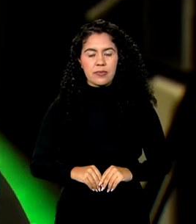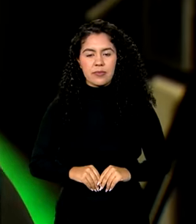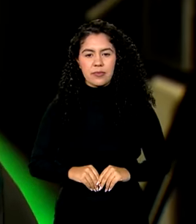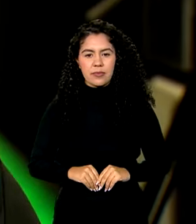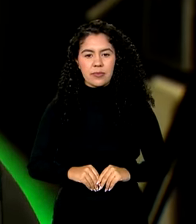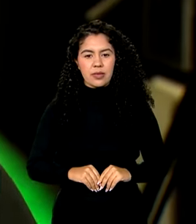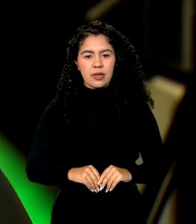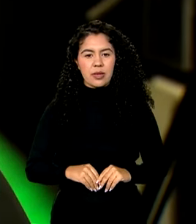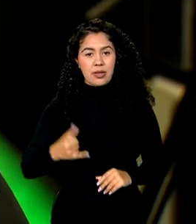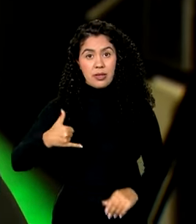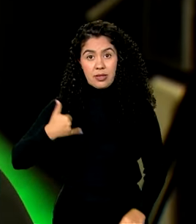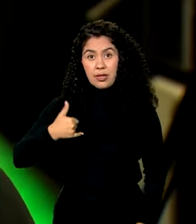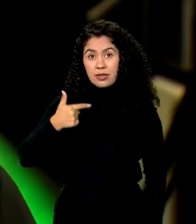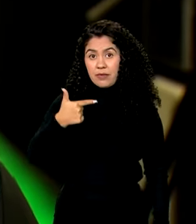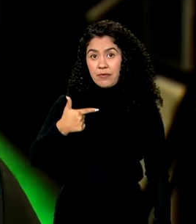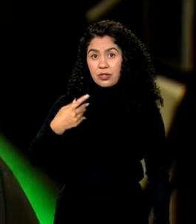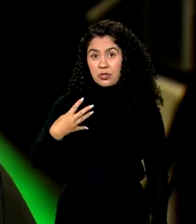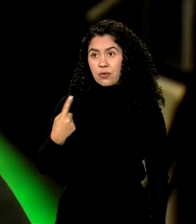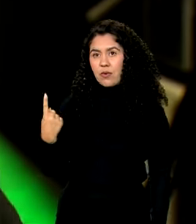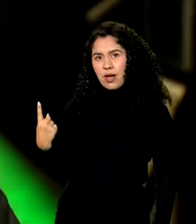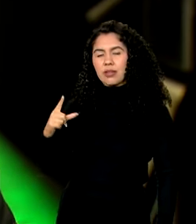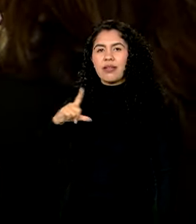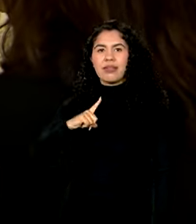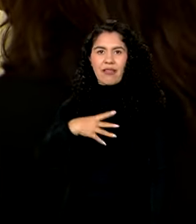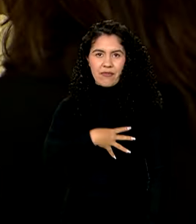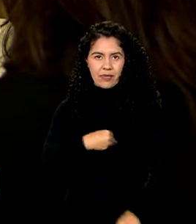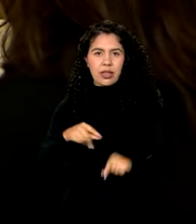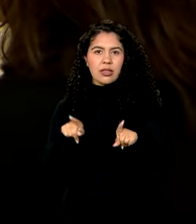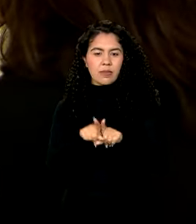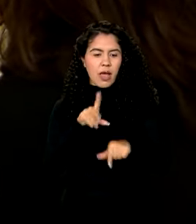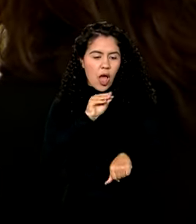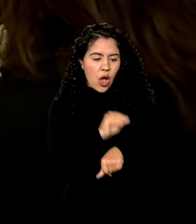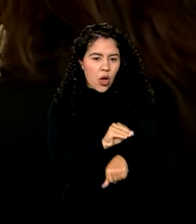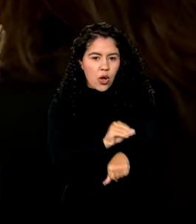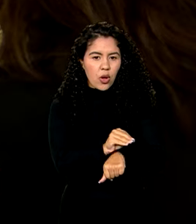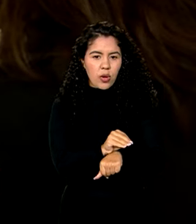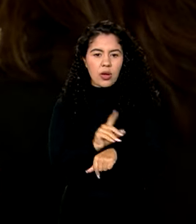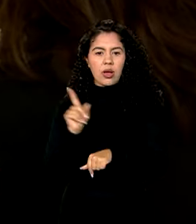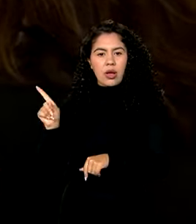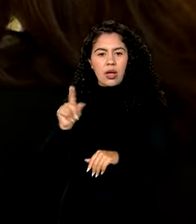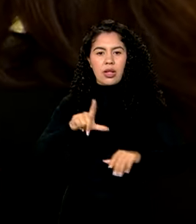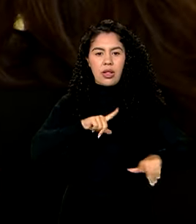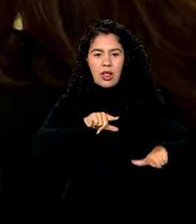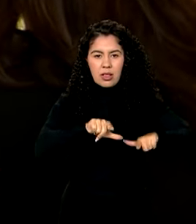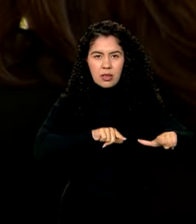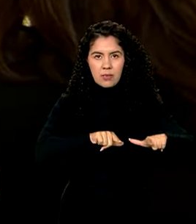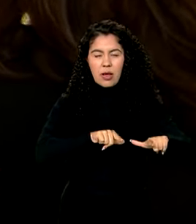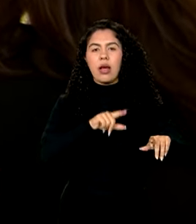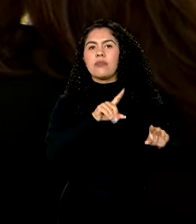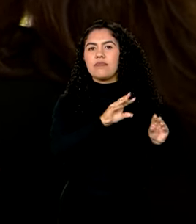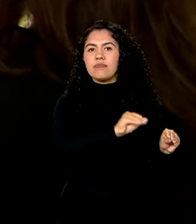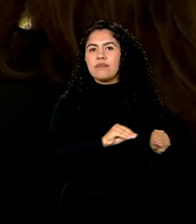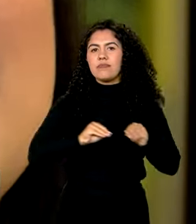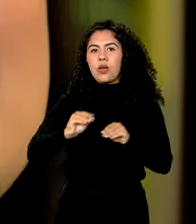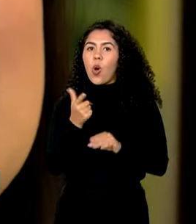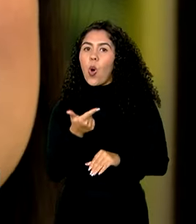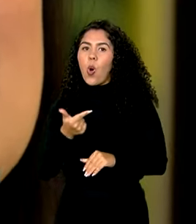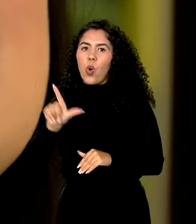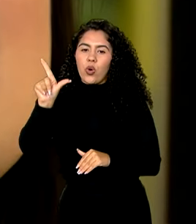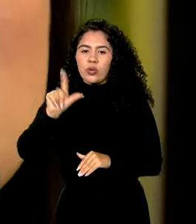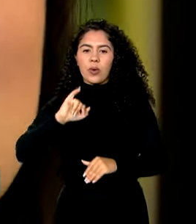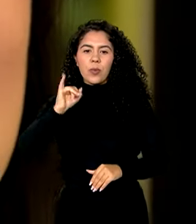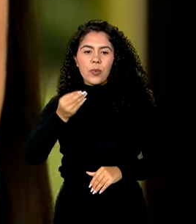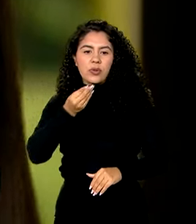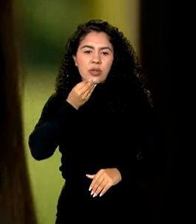Com 24 anos e uma filha para criar, Maria Luísa trocou o emprego que tinha por uma nova oportunidade, com